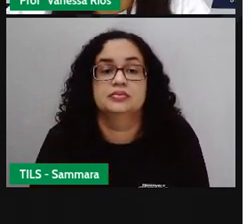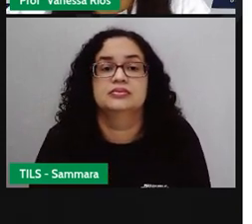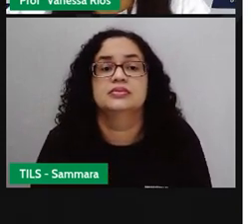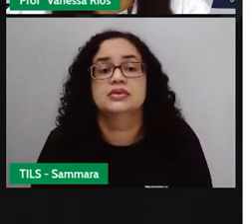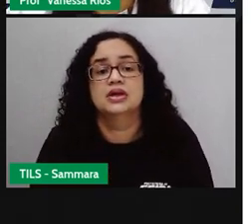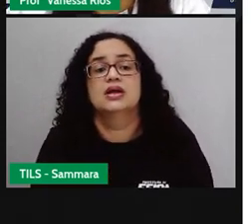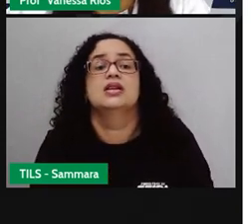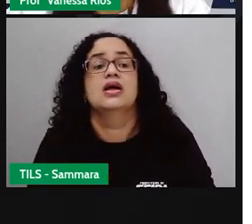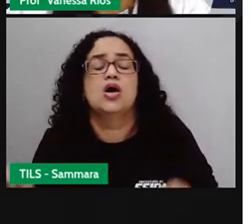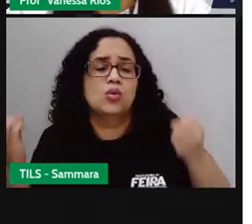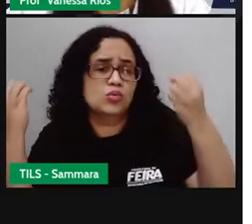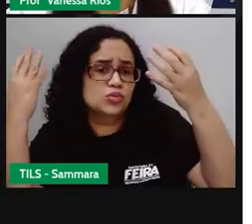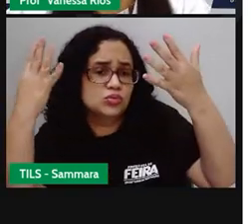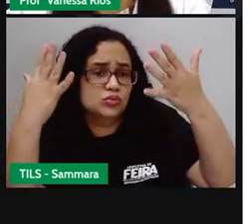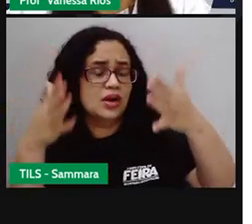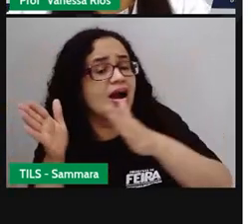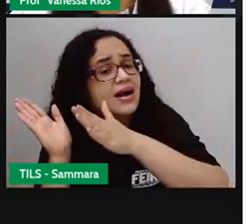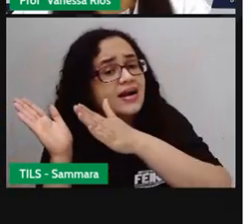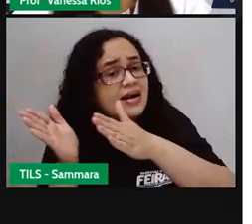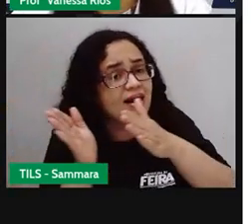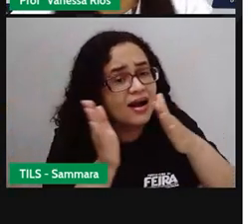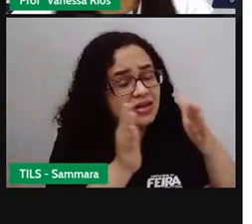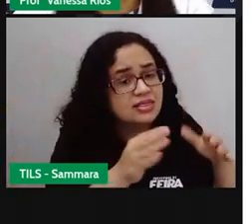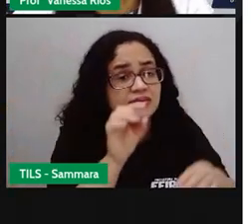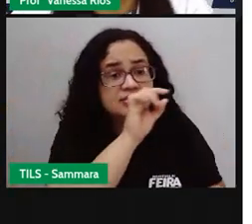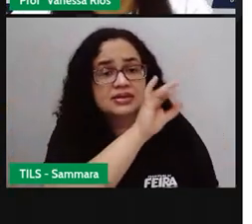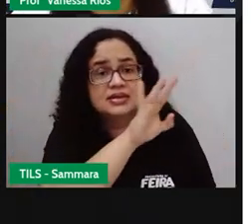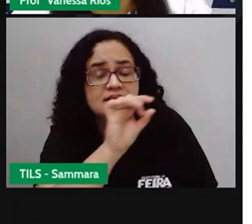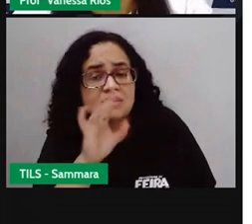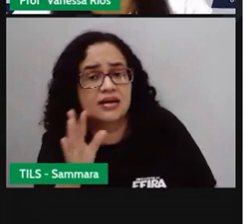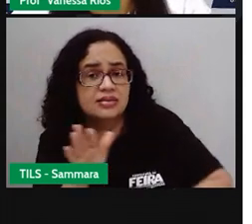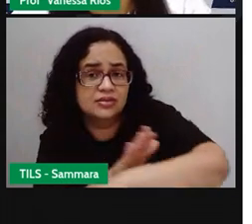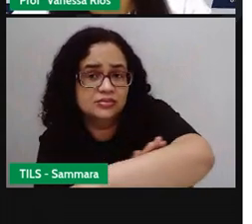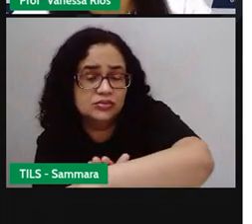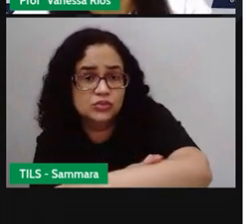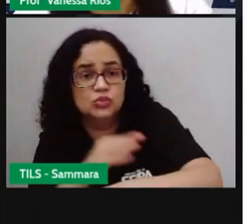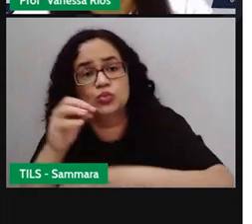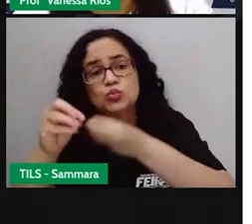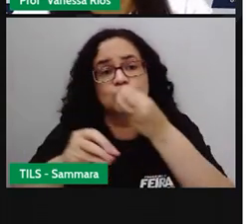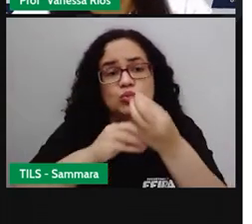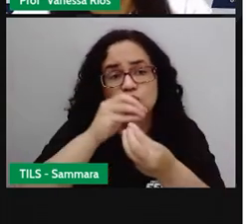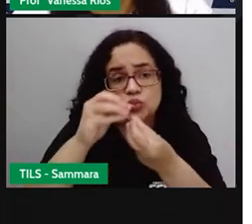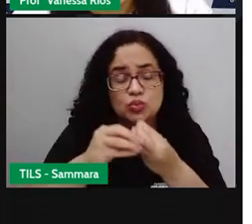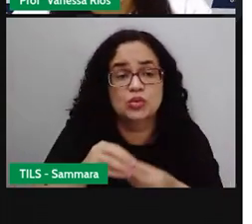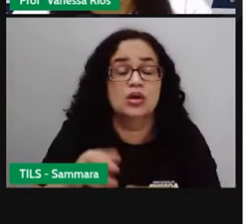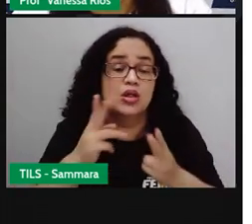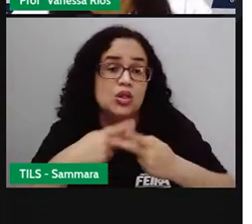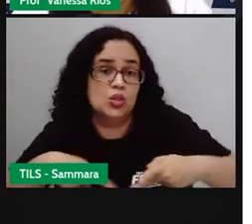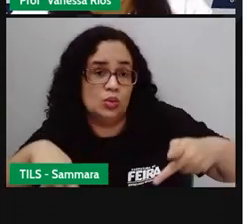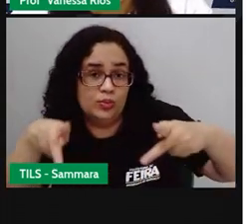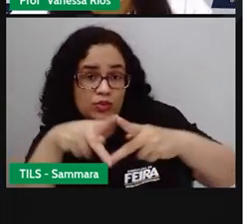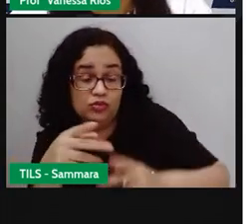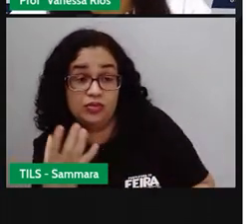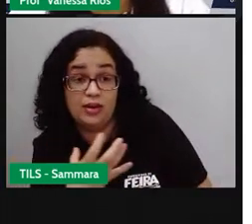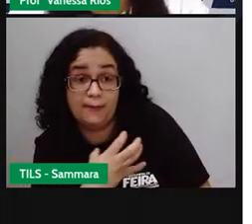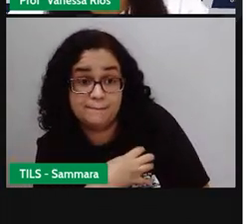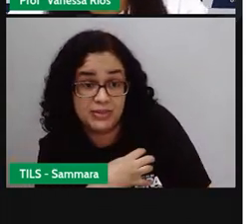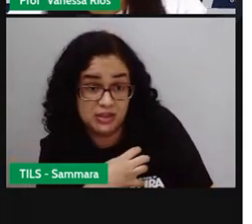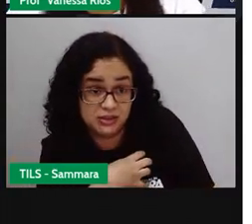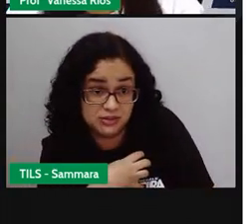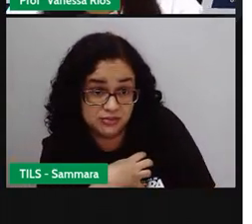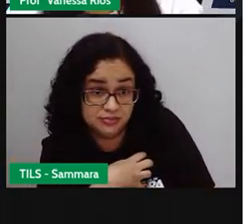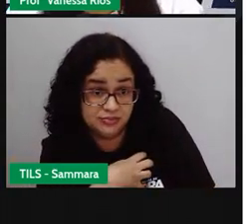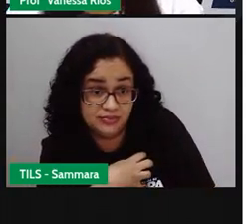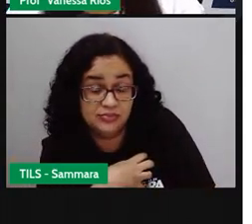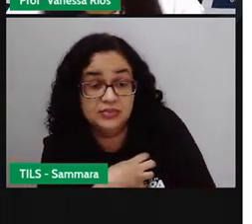E agora a gente vai ver um pouquinho sobre cada, né, cada etnia formadora aí do povo baiano. E aí, quando a gente